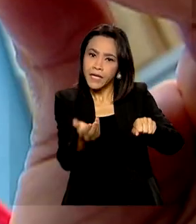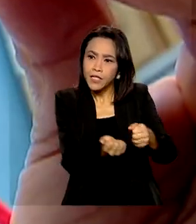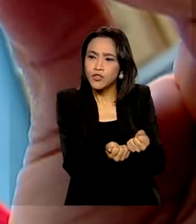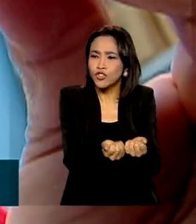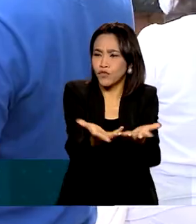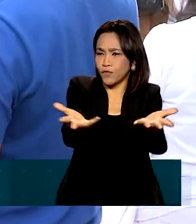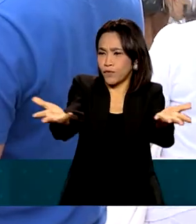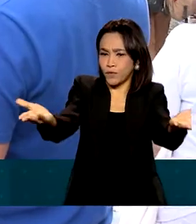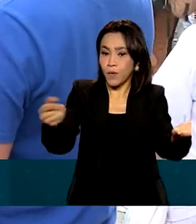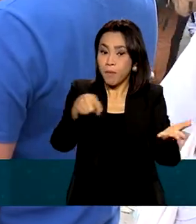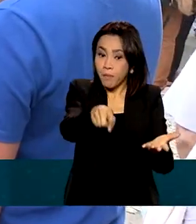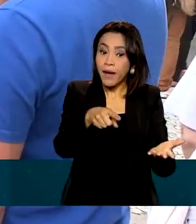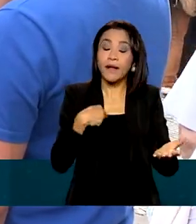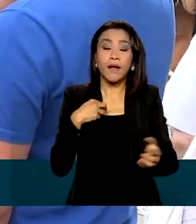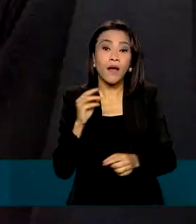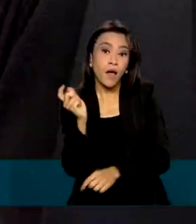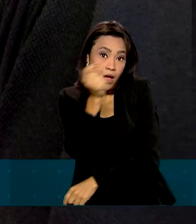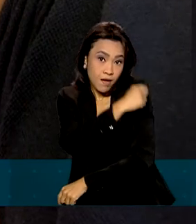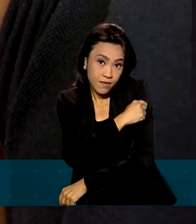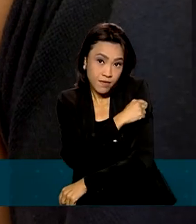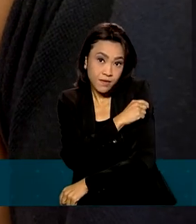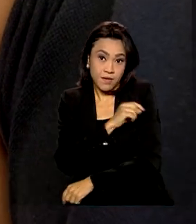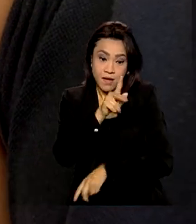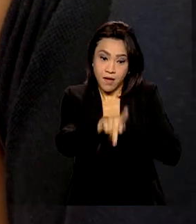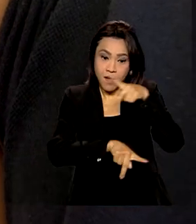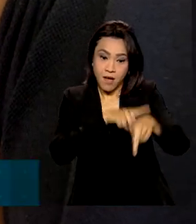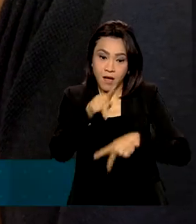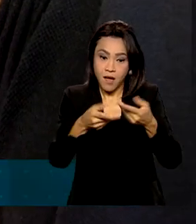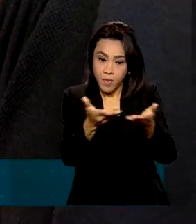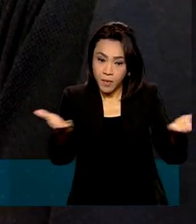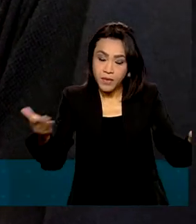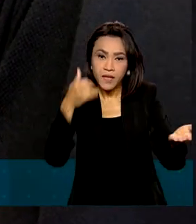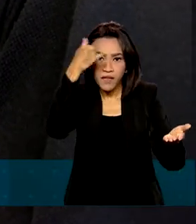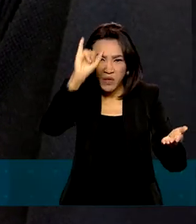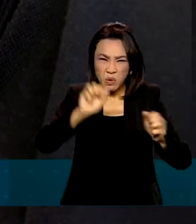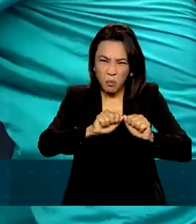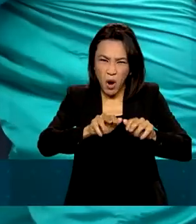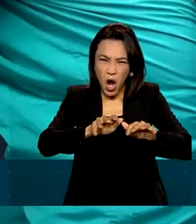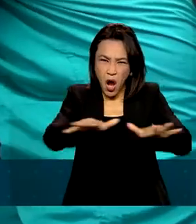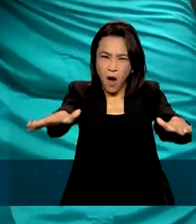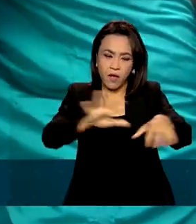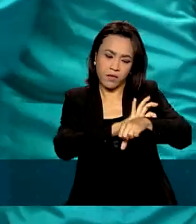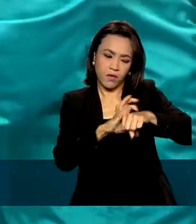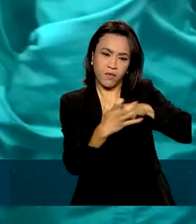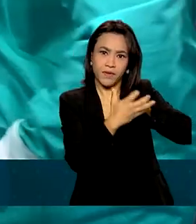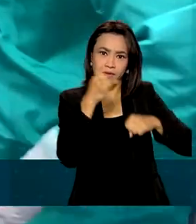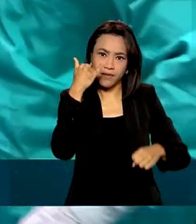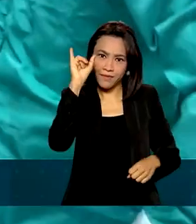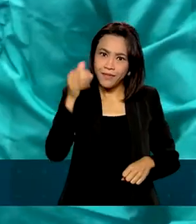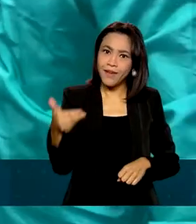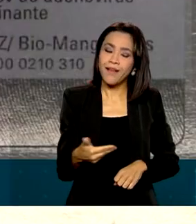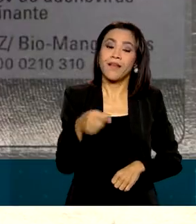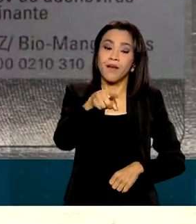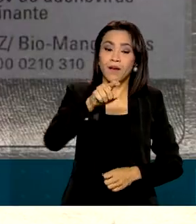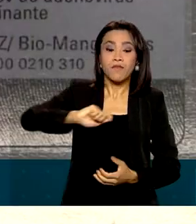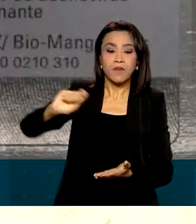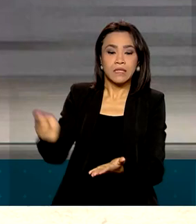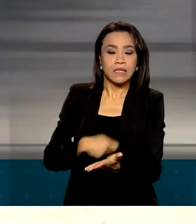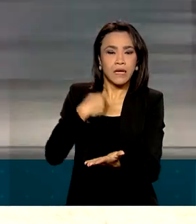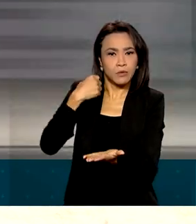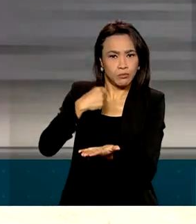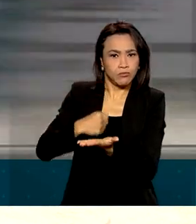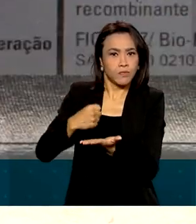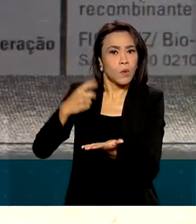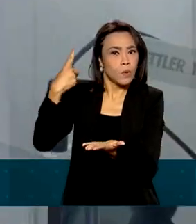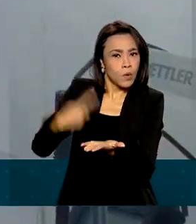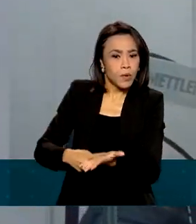acelerar a imunização da população e conteve o avanço da Covid. O acordo assinado pela Fundação também permitiu